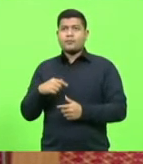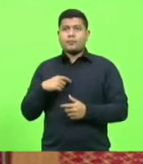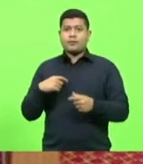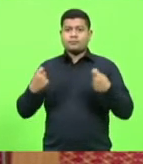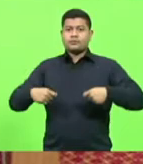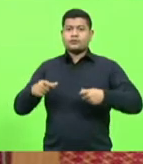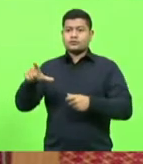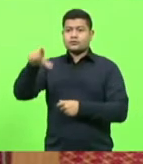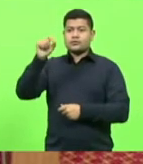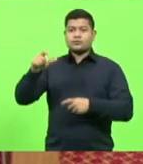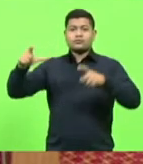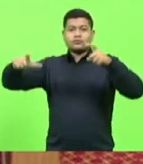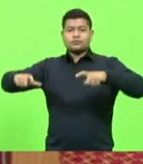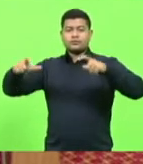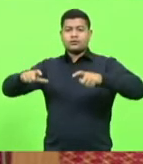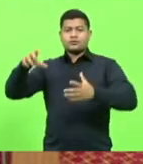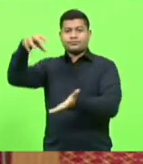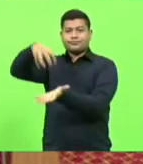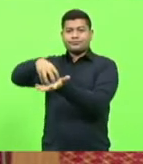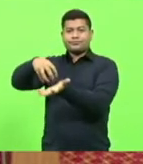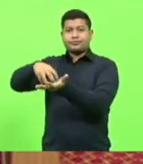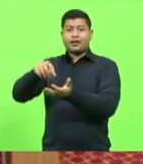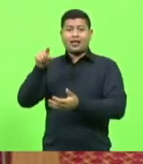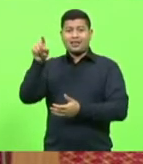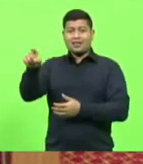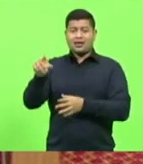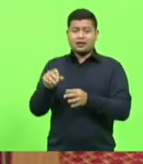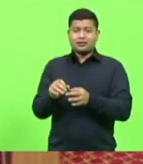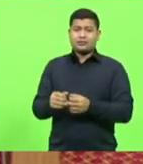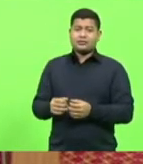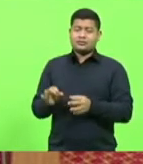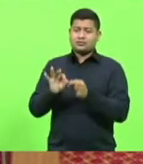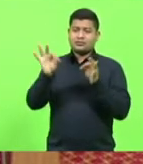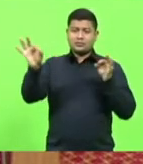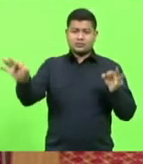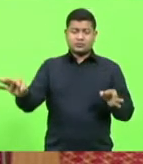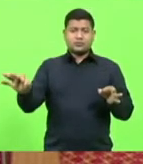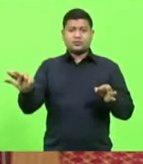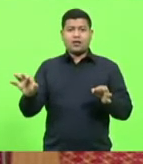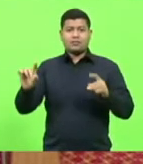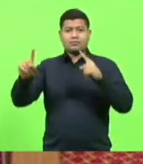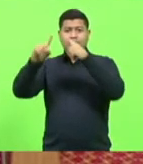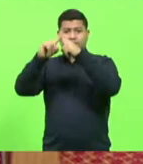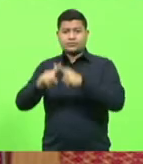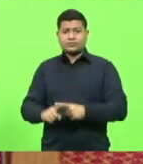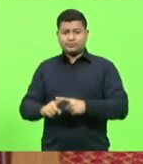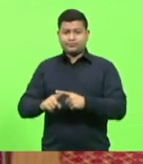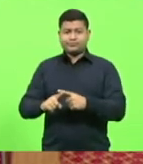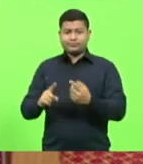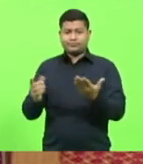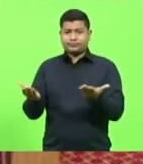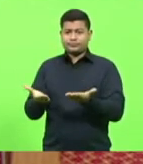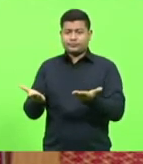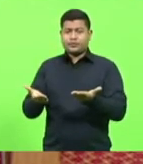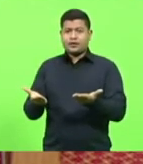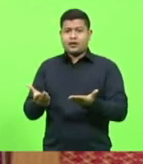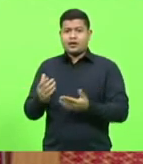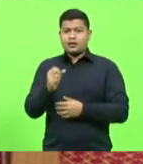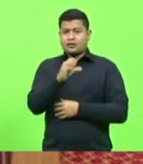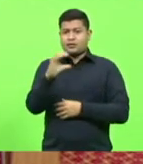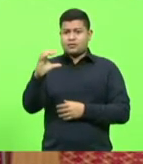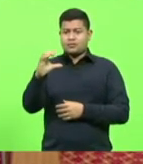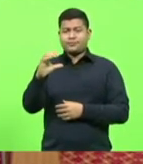local para centralizar, como lá ficaria muito distante para disputar o campeonato catarinense,